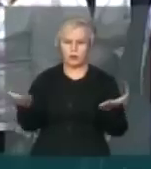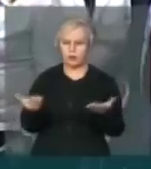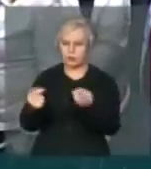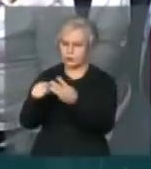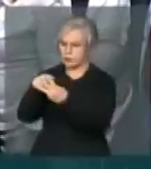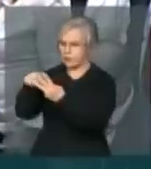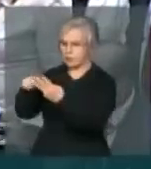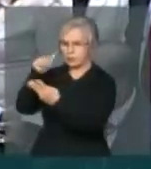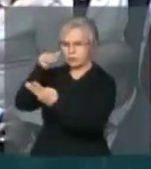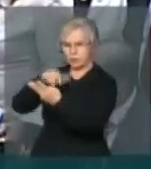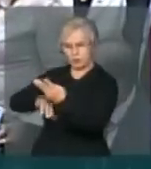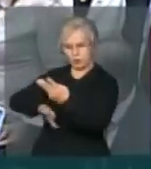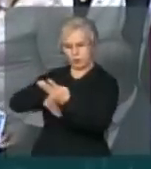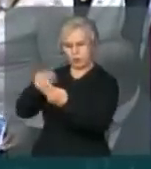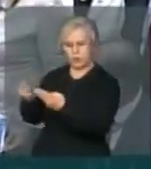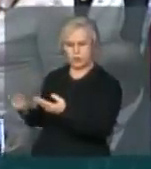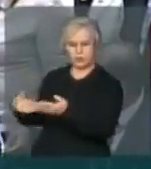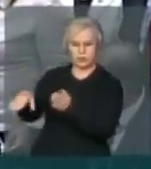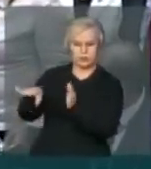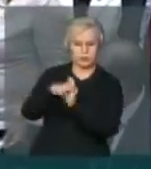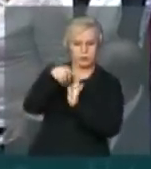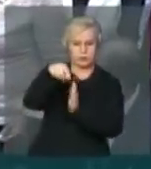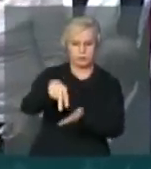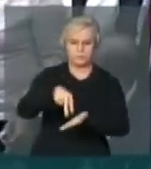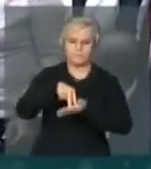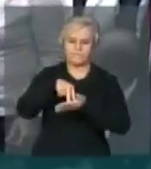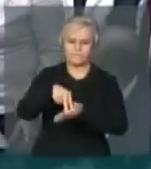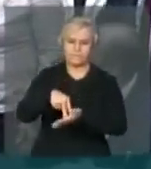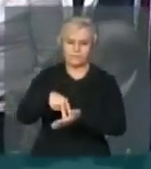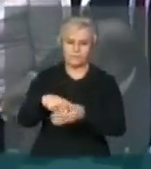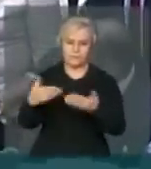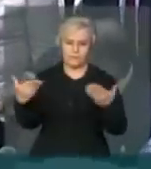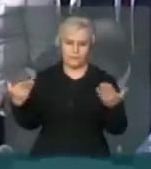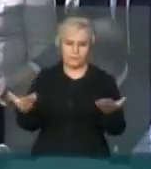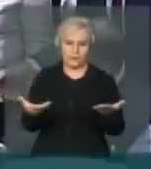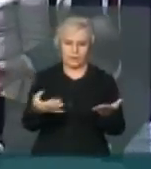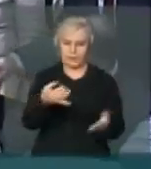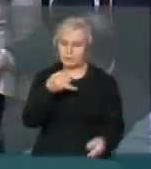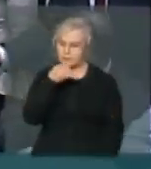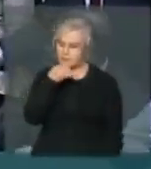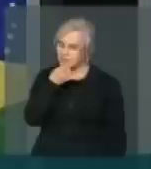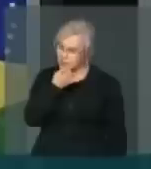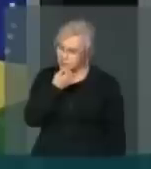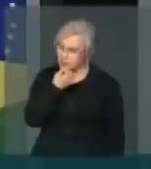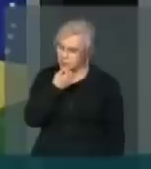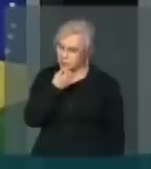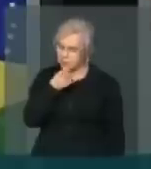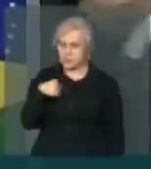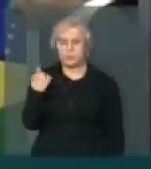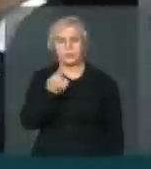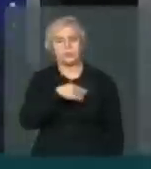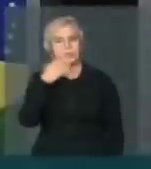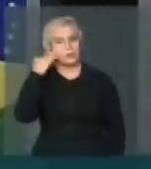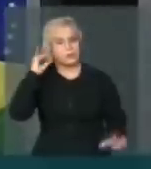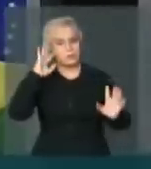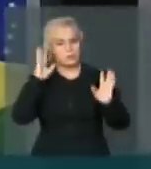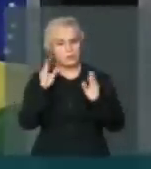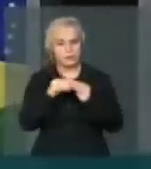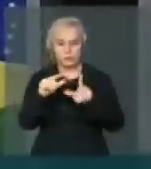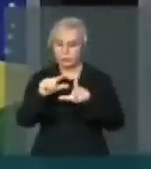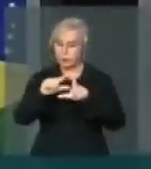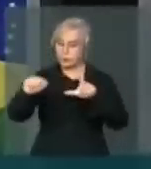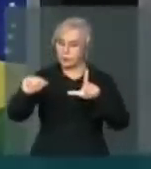corajosa E aqui é lamentável Lamentável sabermos Que o Itamaraty